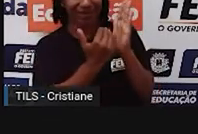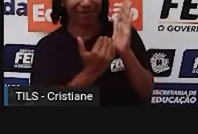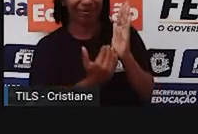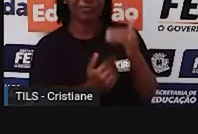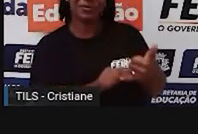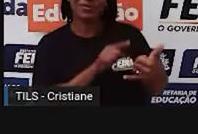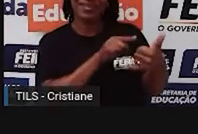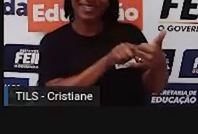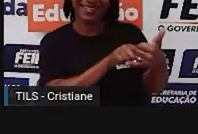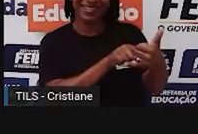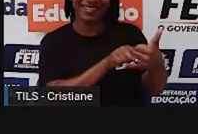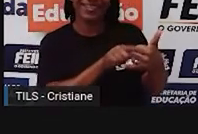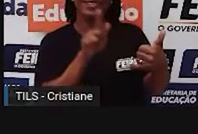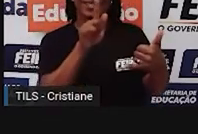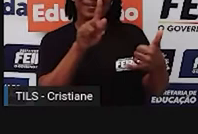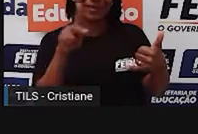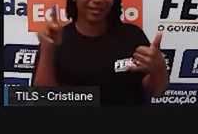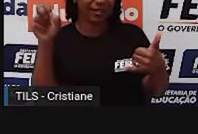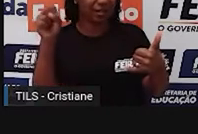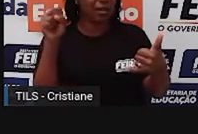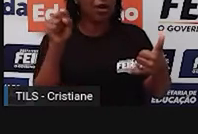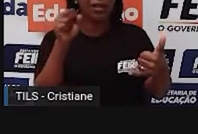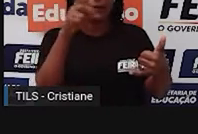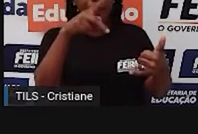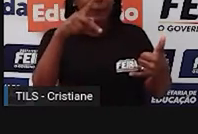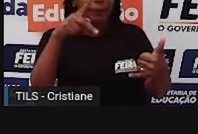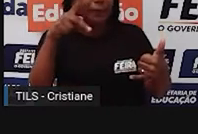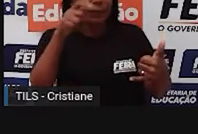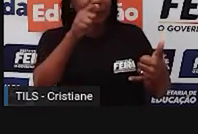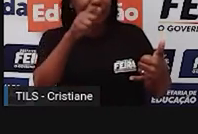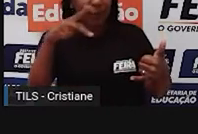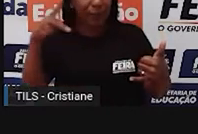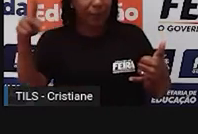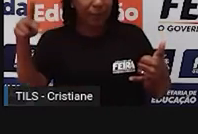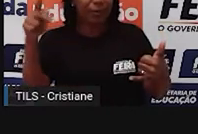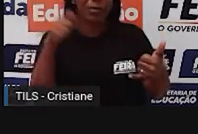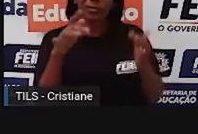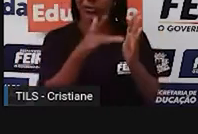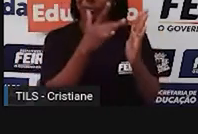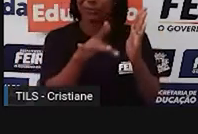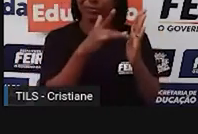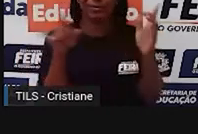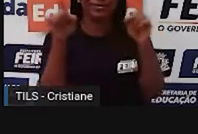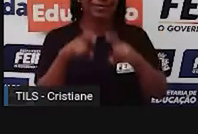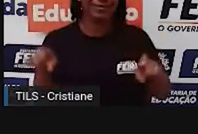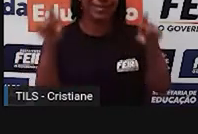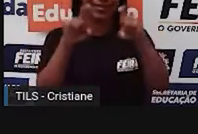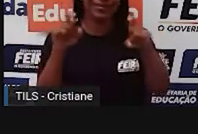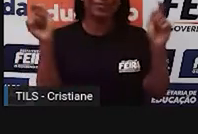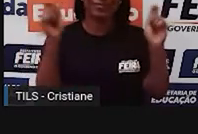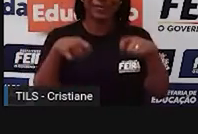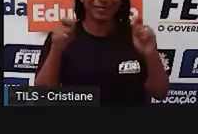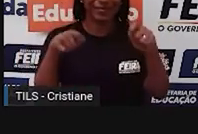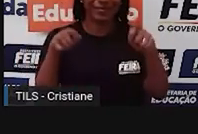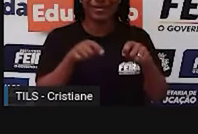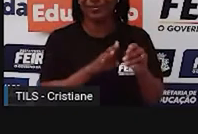aplicativos no próprio aparelho celular, no tablet, no computador, que faz esse